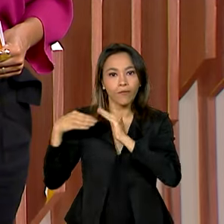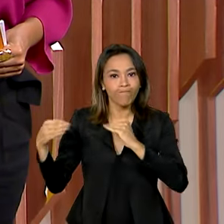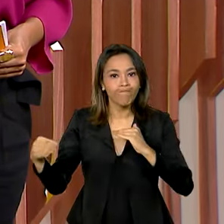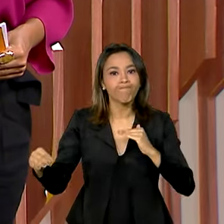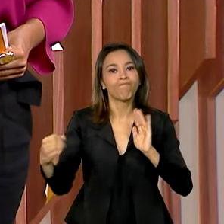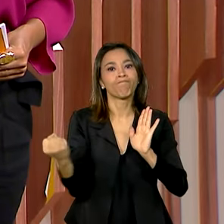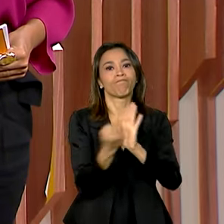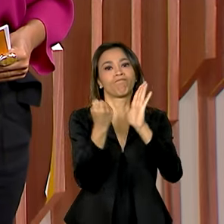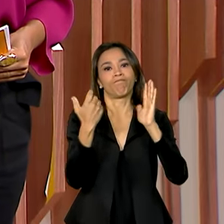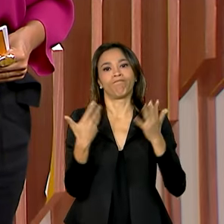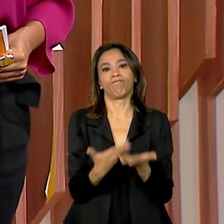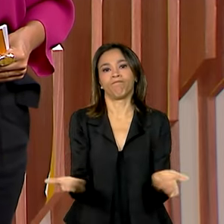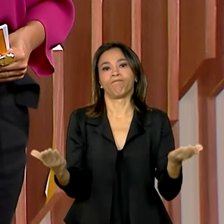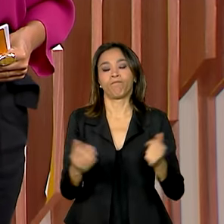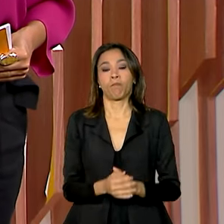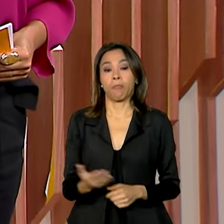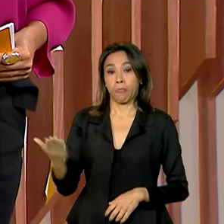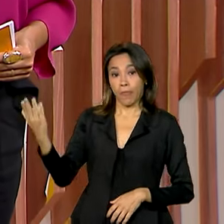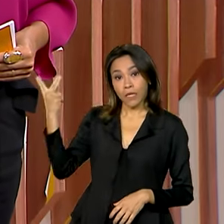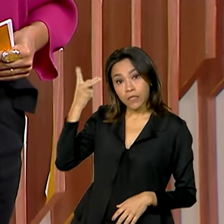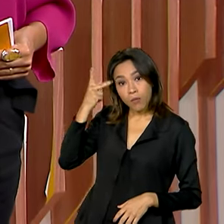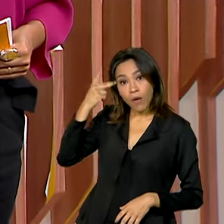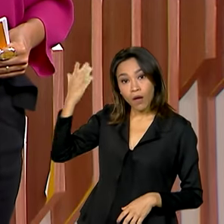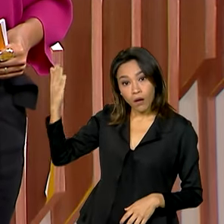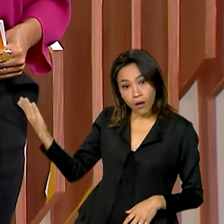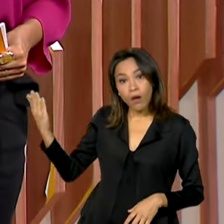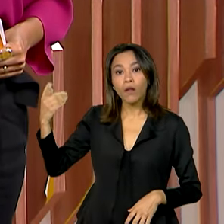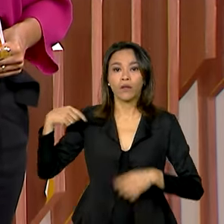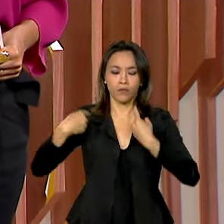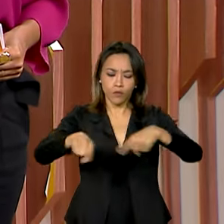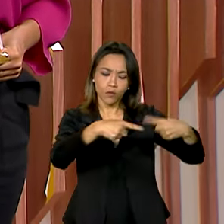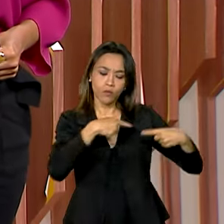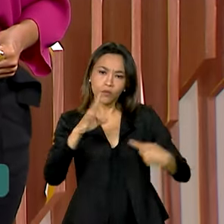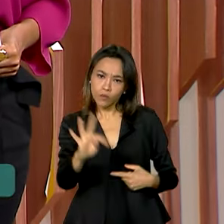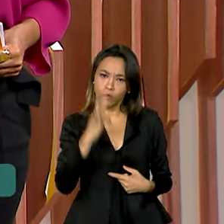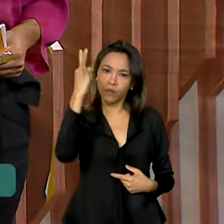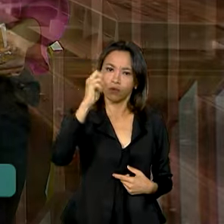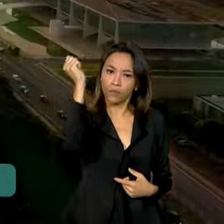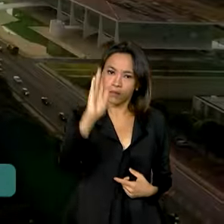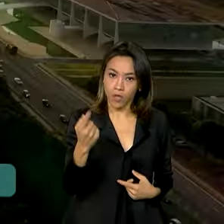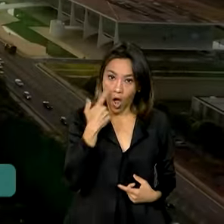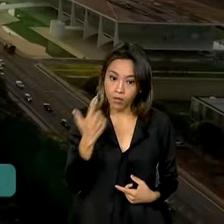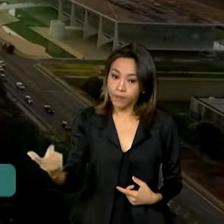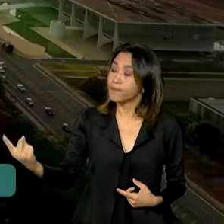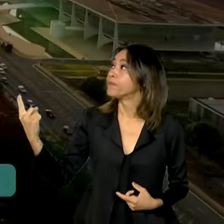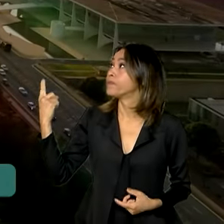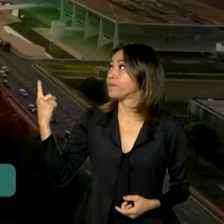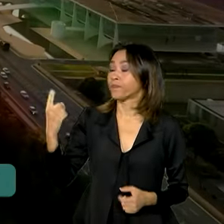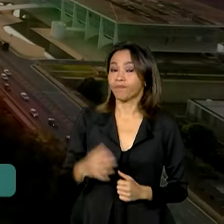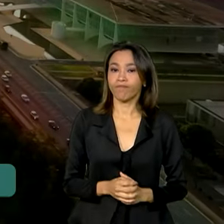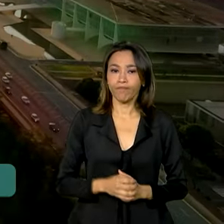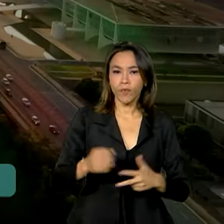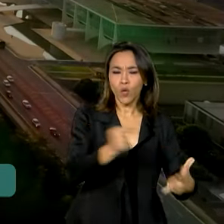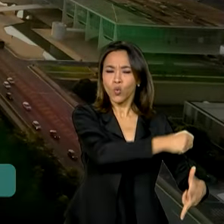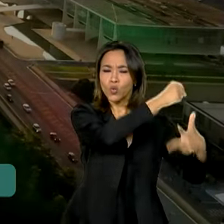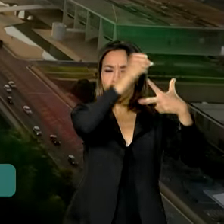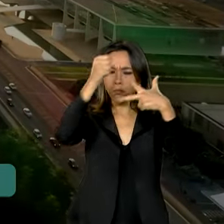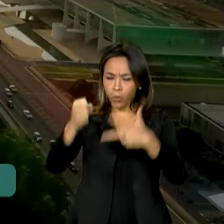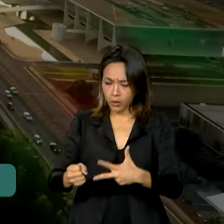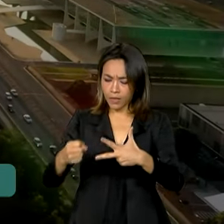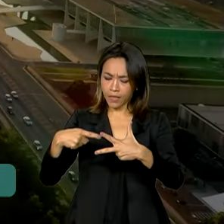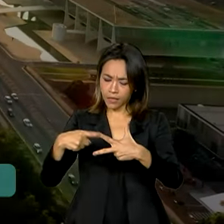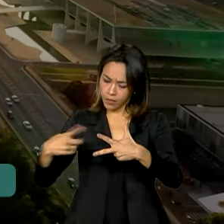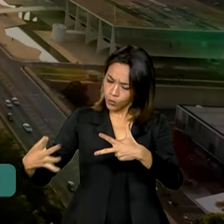E São Paulo cediu um evento que debateu o futuro do país. Vamos ver. Como os poderes podem somar